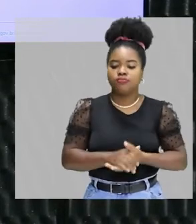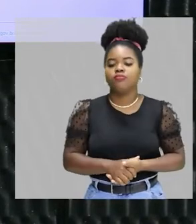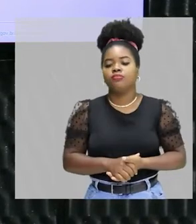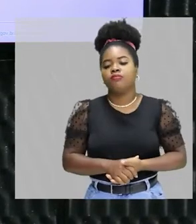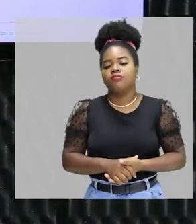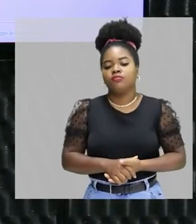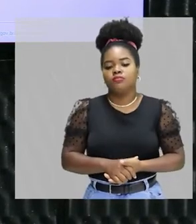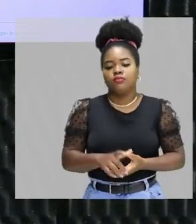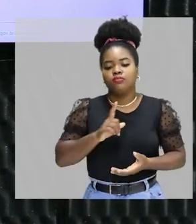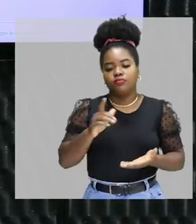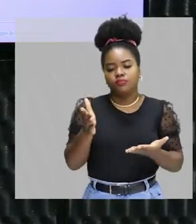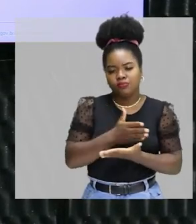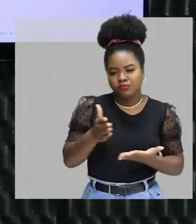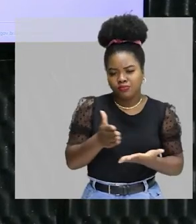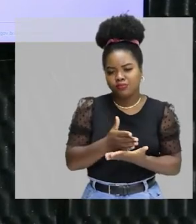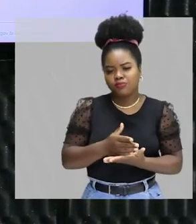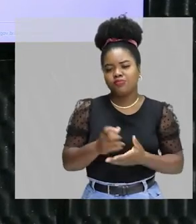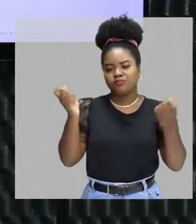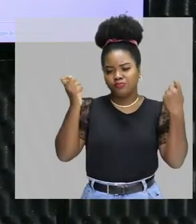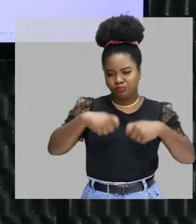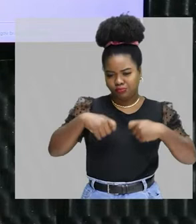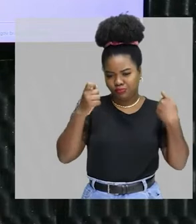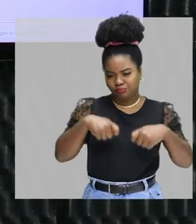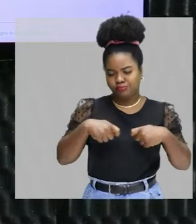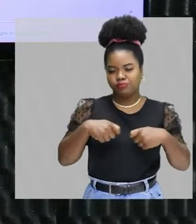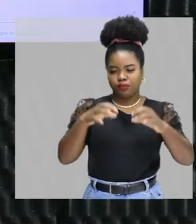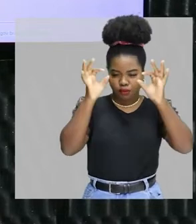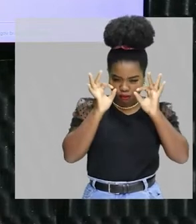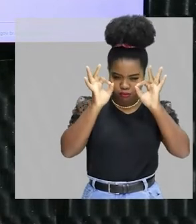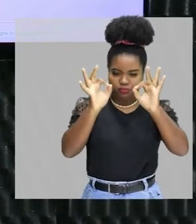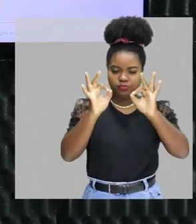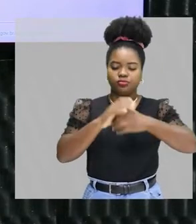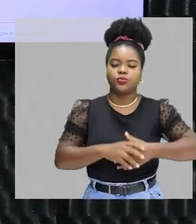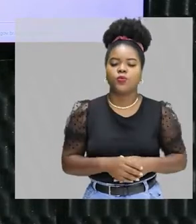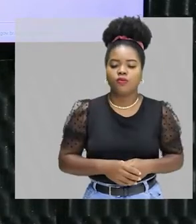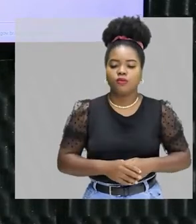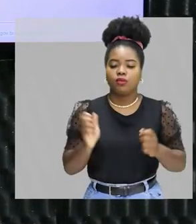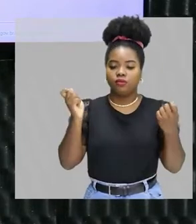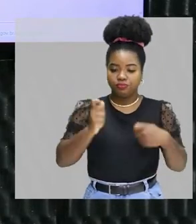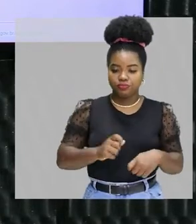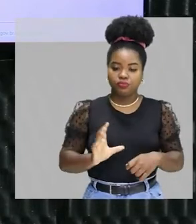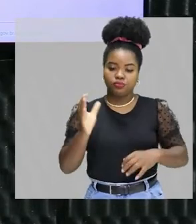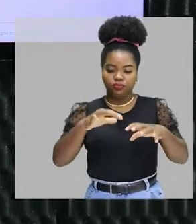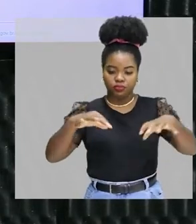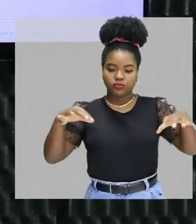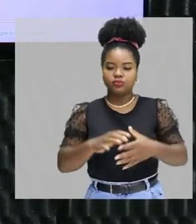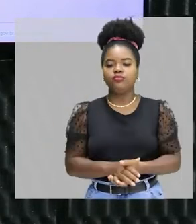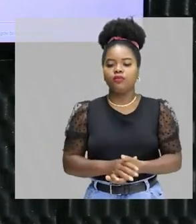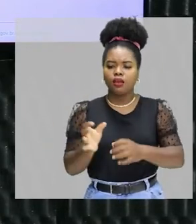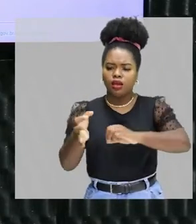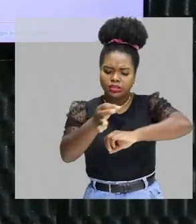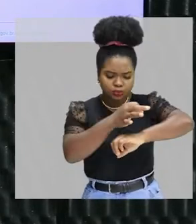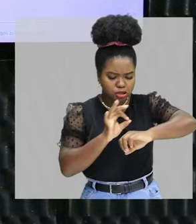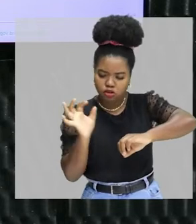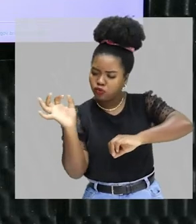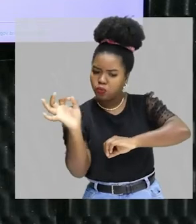nós devemos ficar atentos, fatores que vão promover essa separação. Tamanho das partículas,